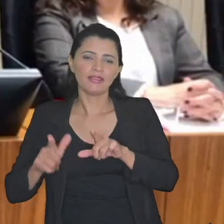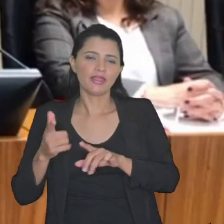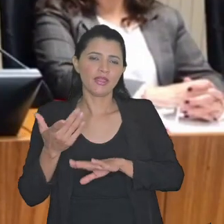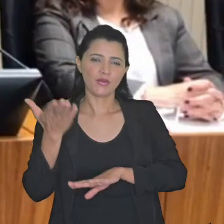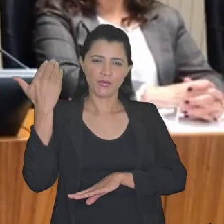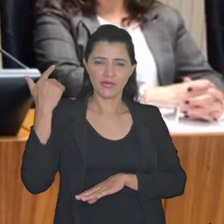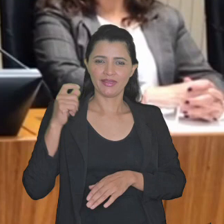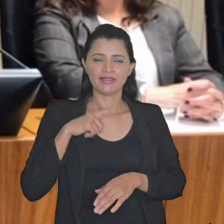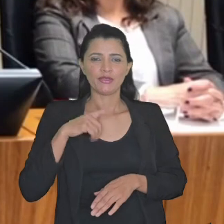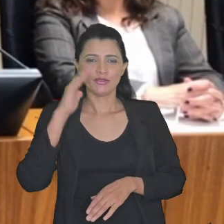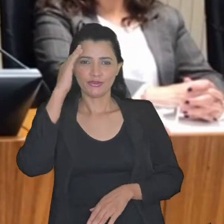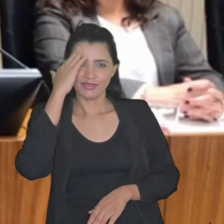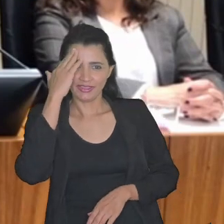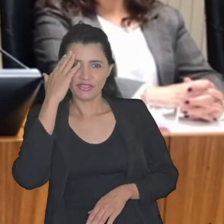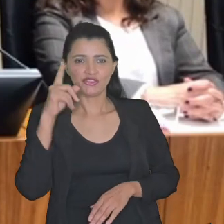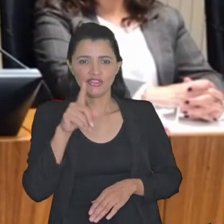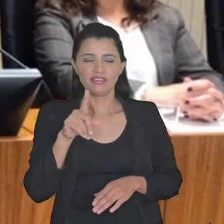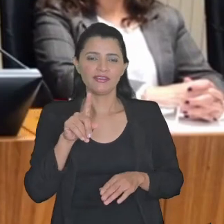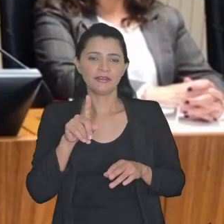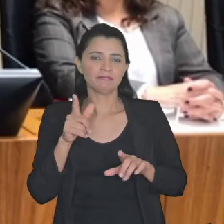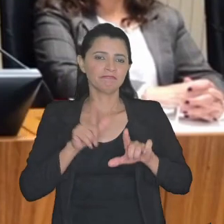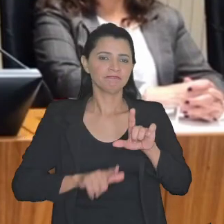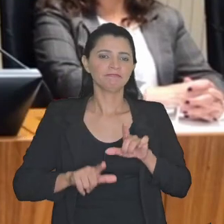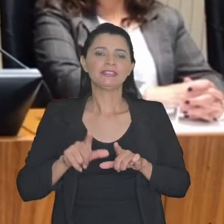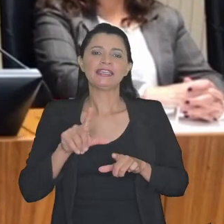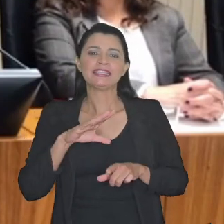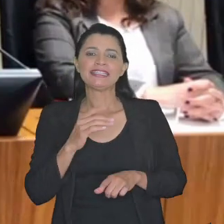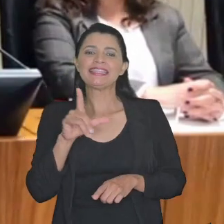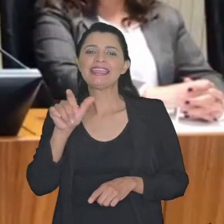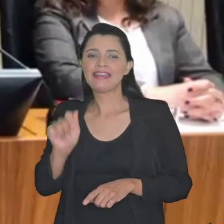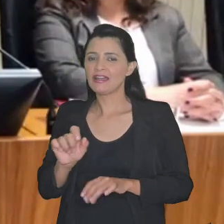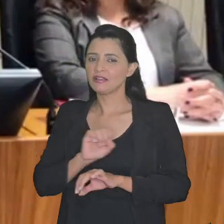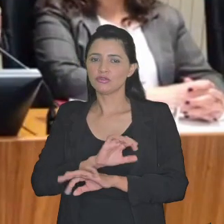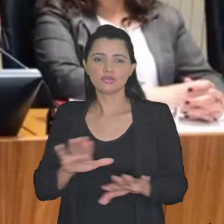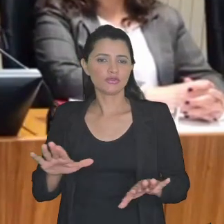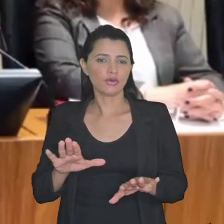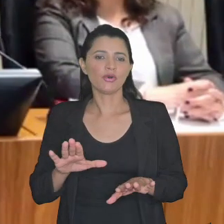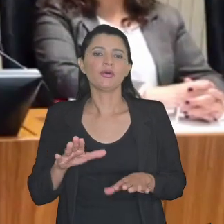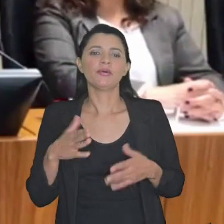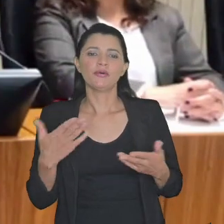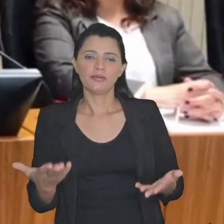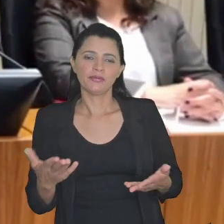vendo tanta sigla aqui eu sou do tempo que eu só entendi a CDA então